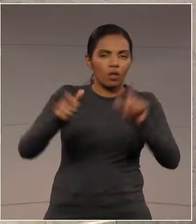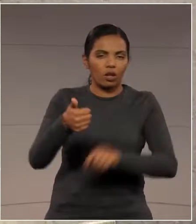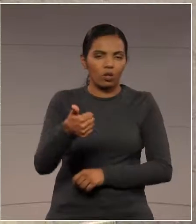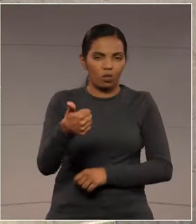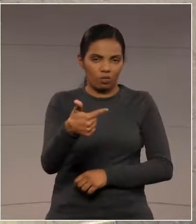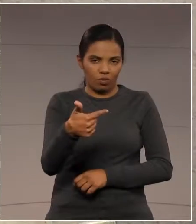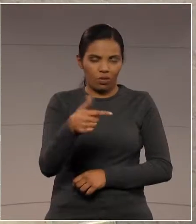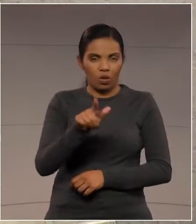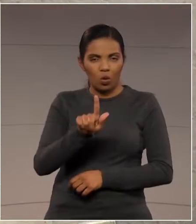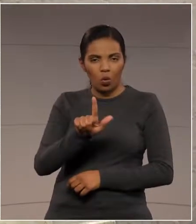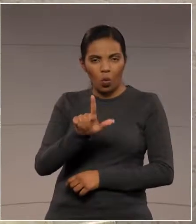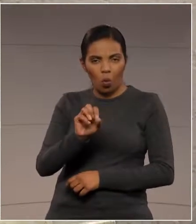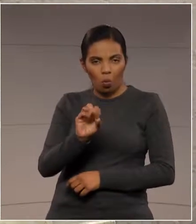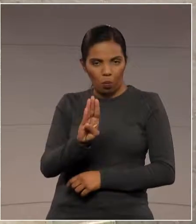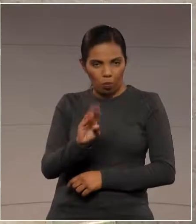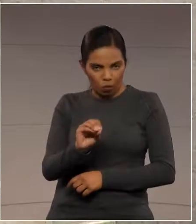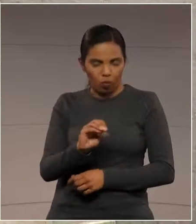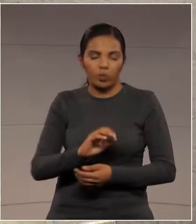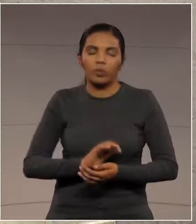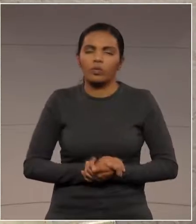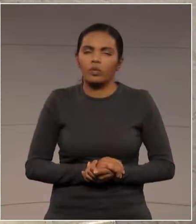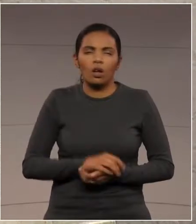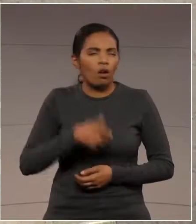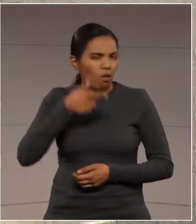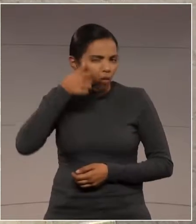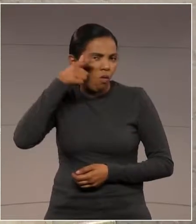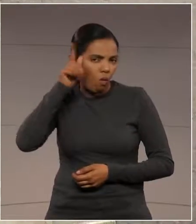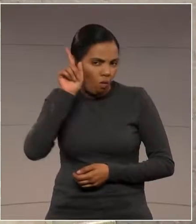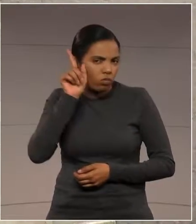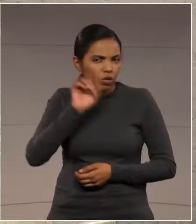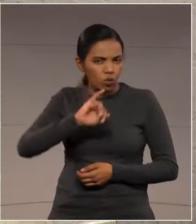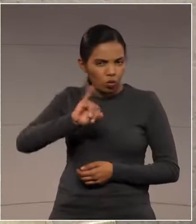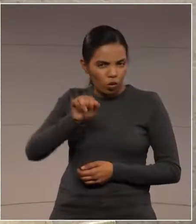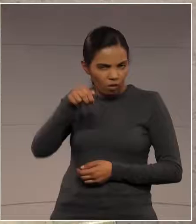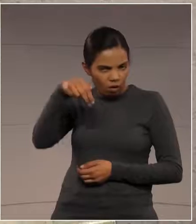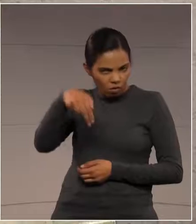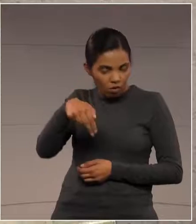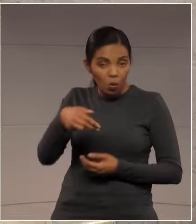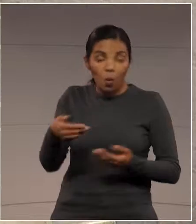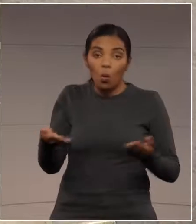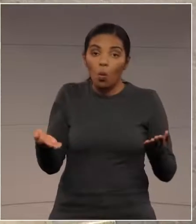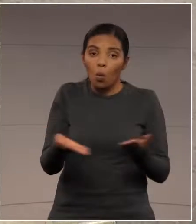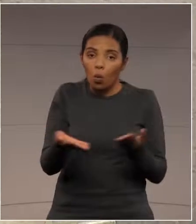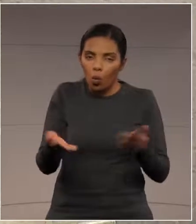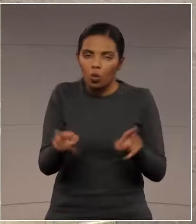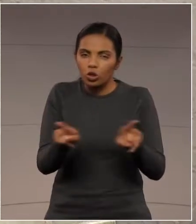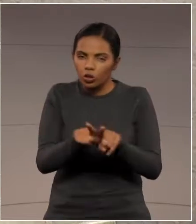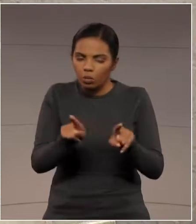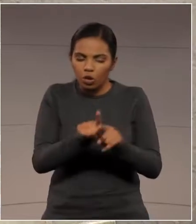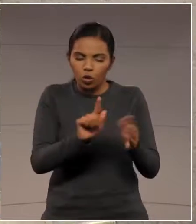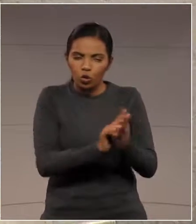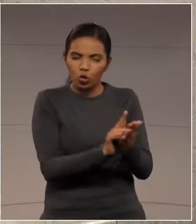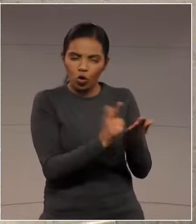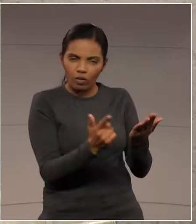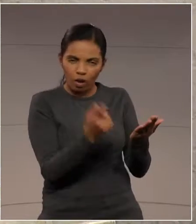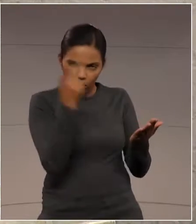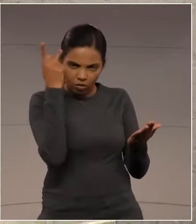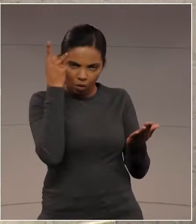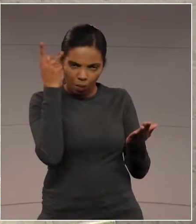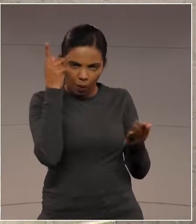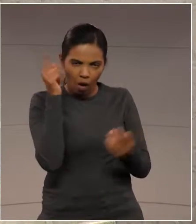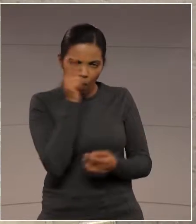Por incrível que pareça, ontem, no Jornal Nacional, e hoje, nesse jornal eco Folha de São Paulo,